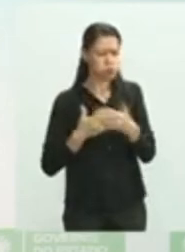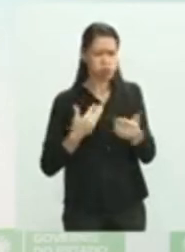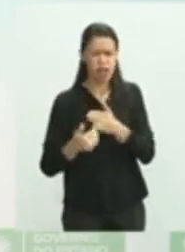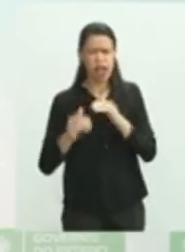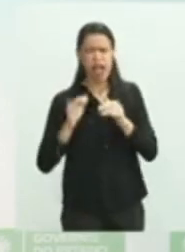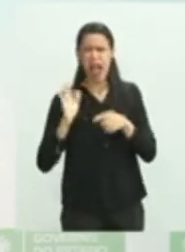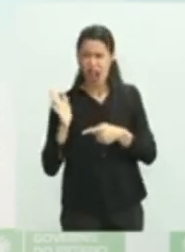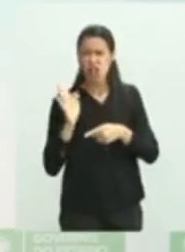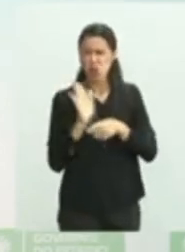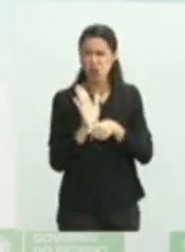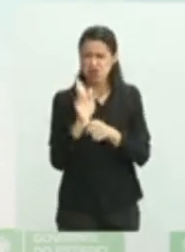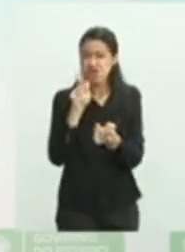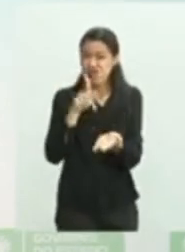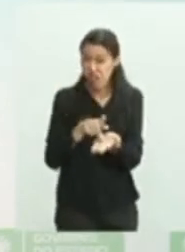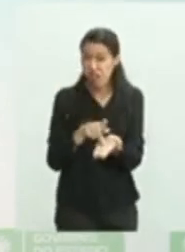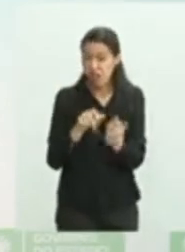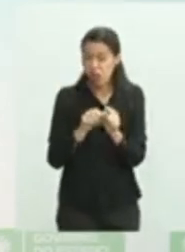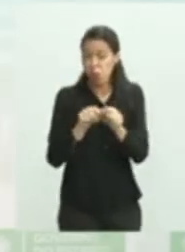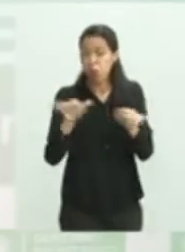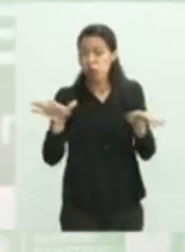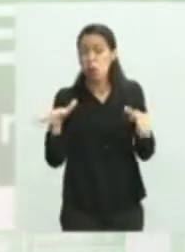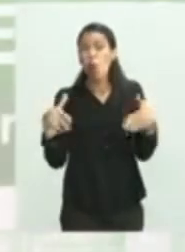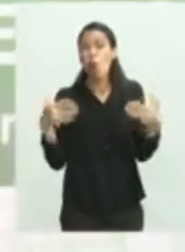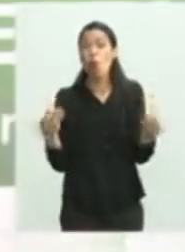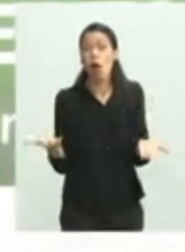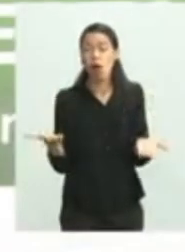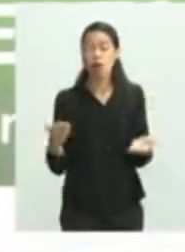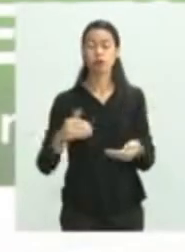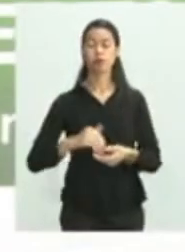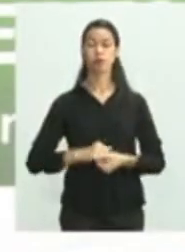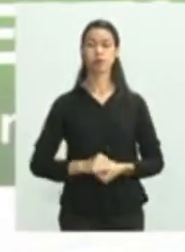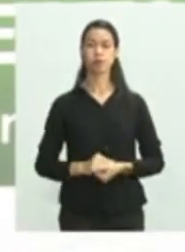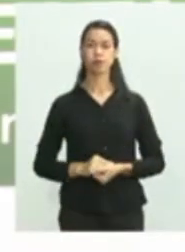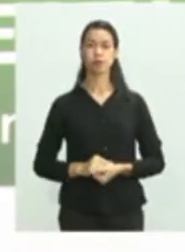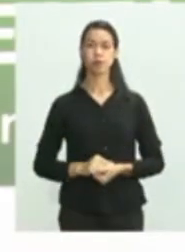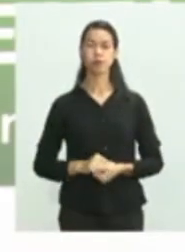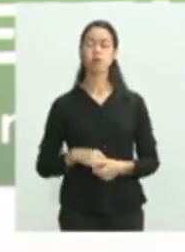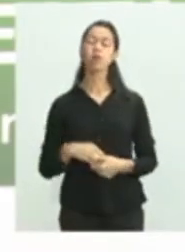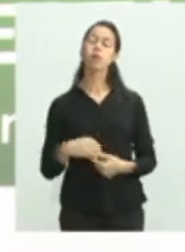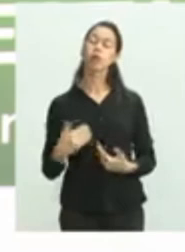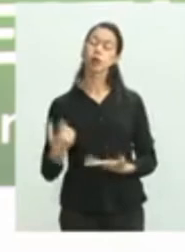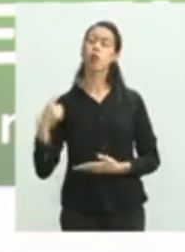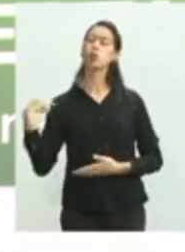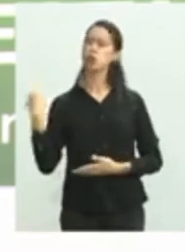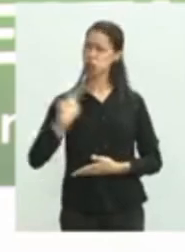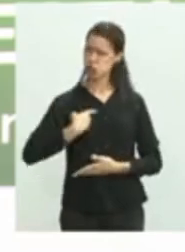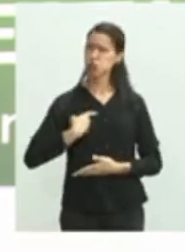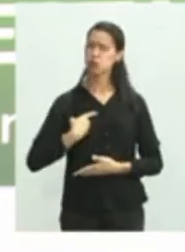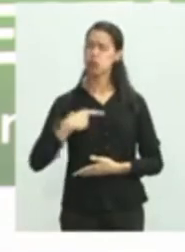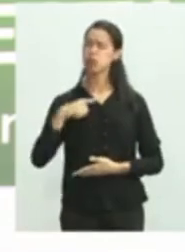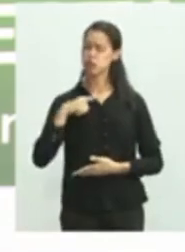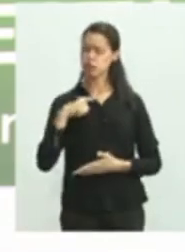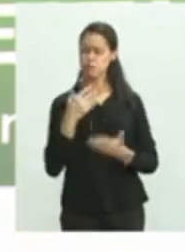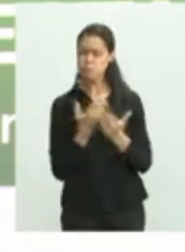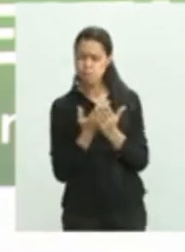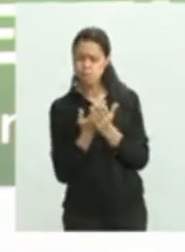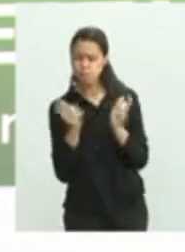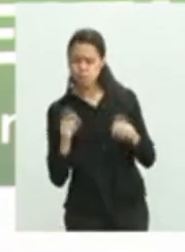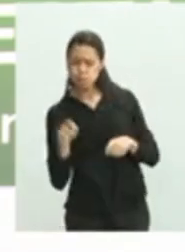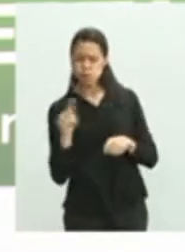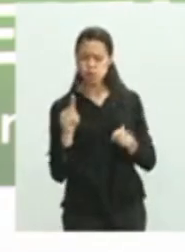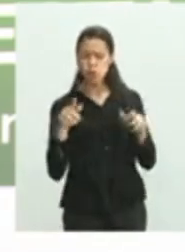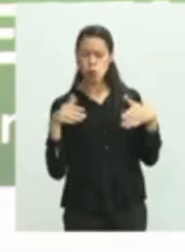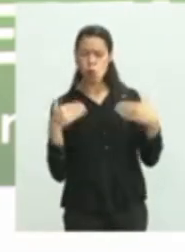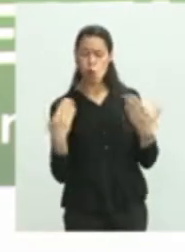Estamos estudando a adoção dessa medida aqui, mas a medida mais importante hoje é o isolamento